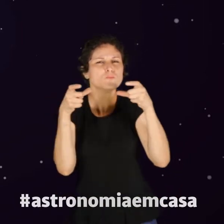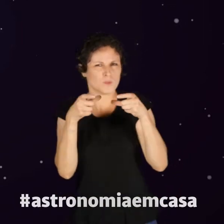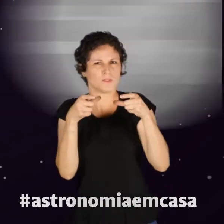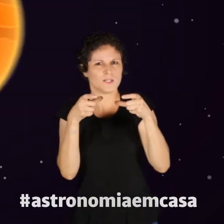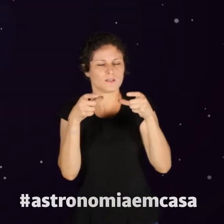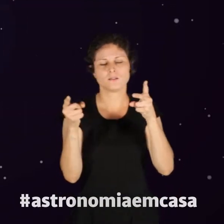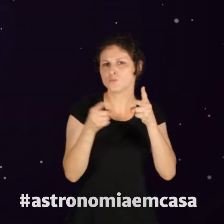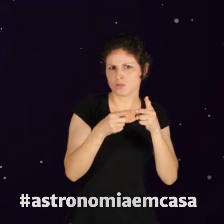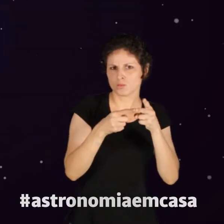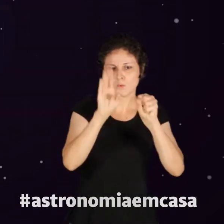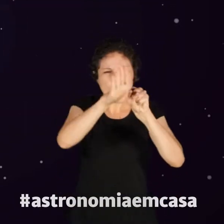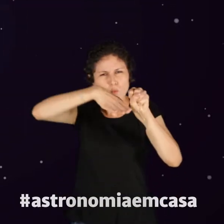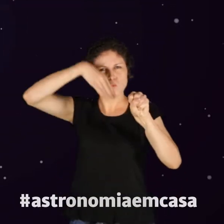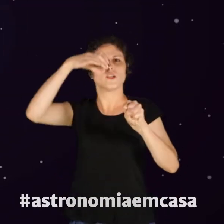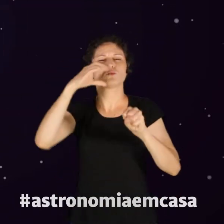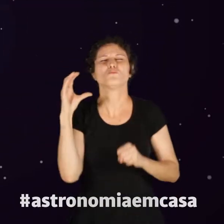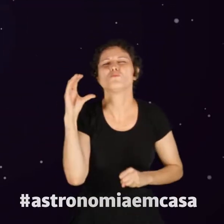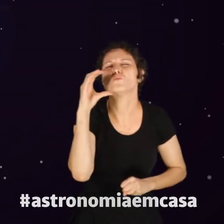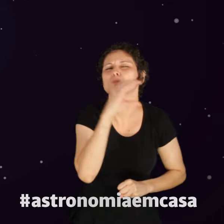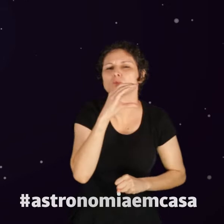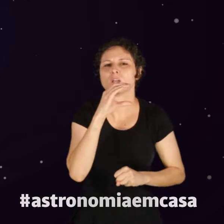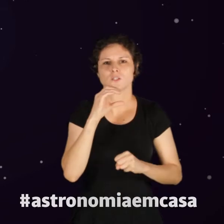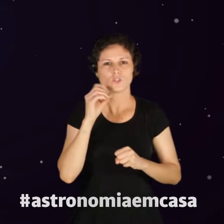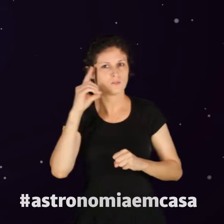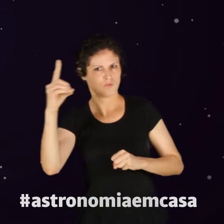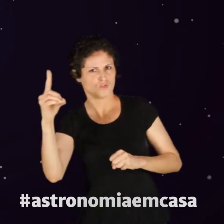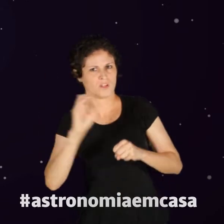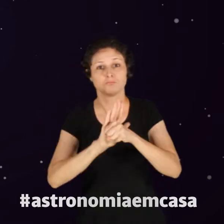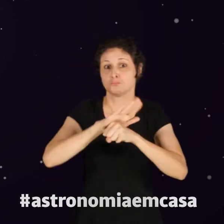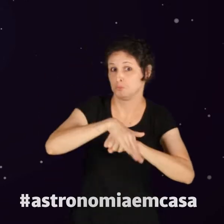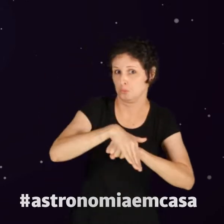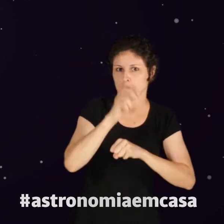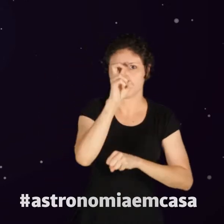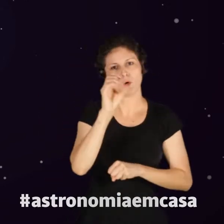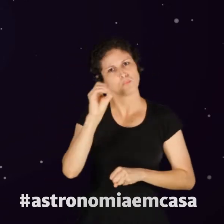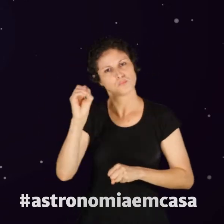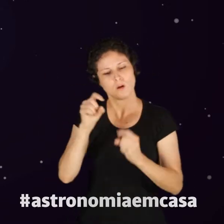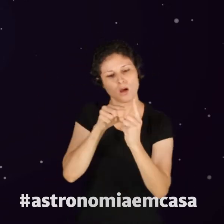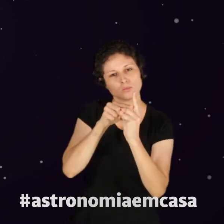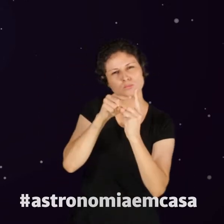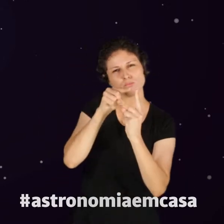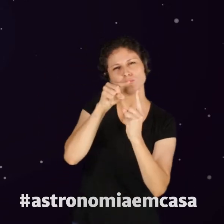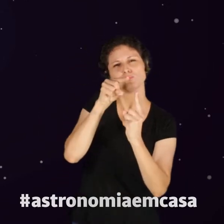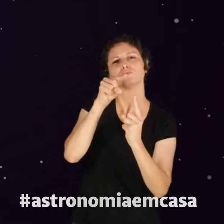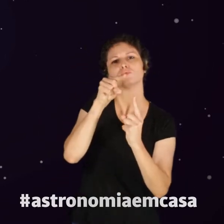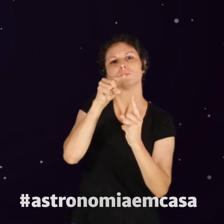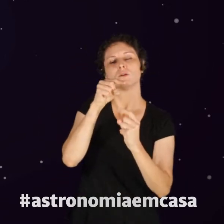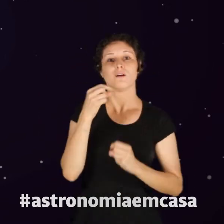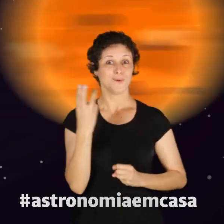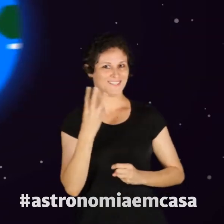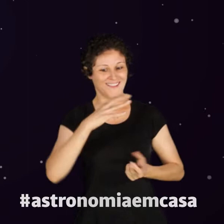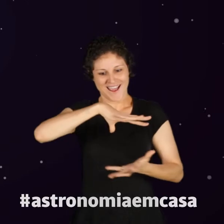Solar, Vênus, o planeta com as maiores temperaturas chegando a 500 graus Celsius dia e noite, noite e dia,